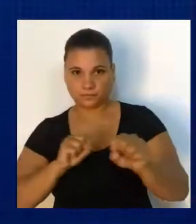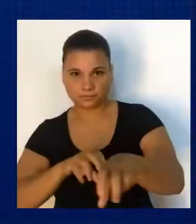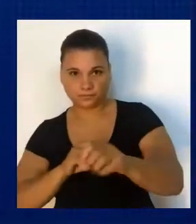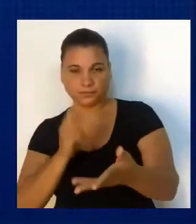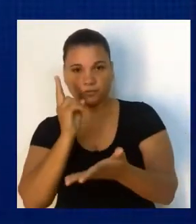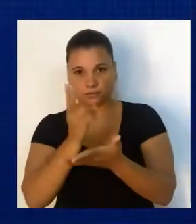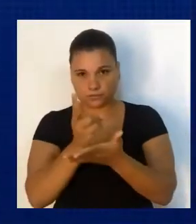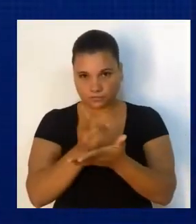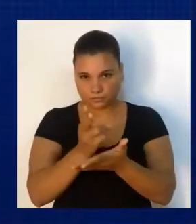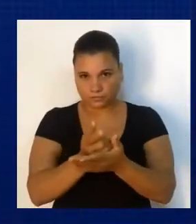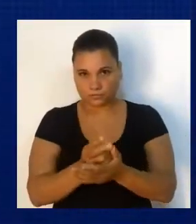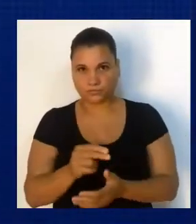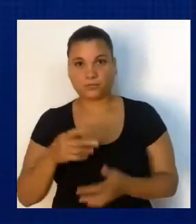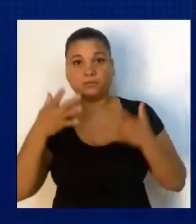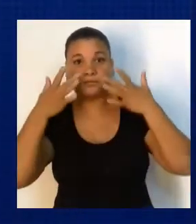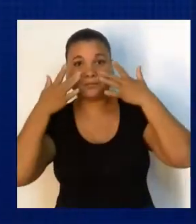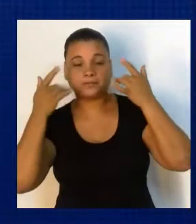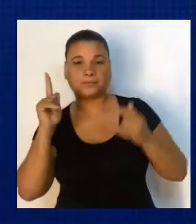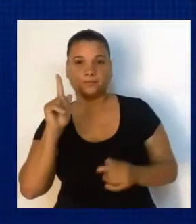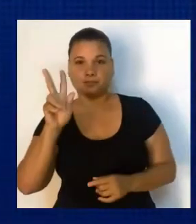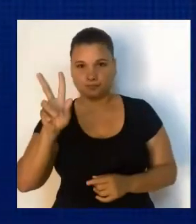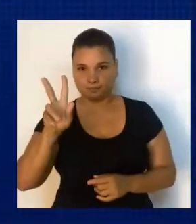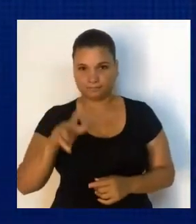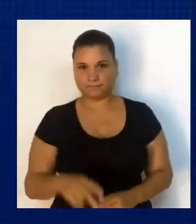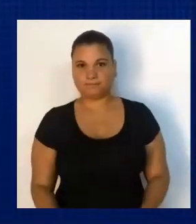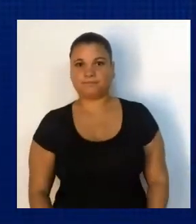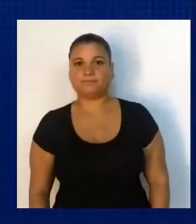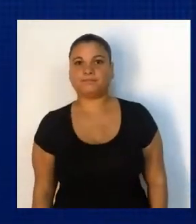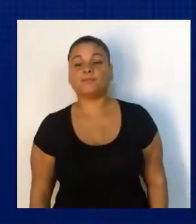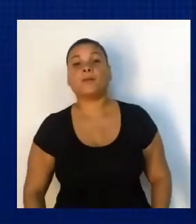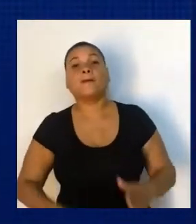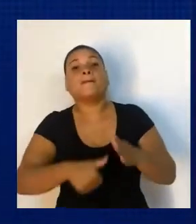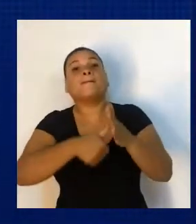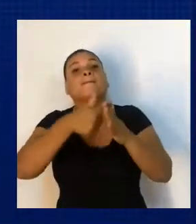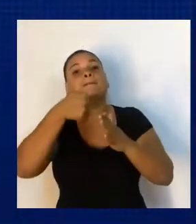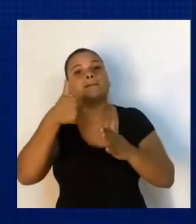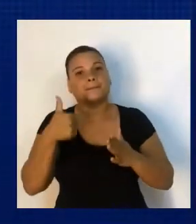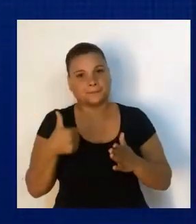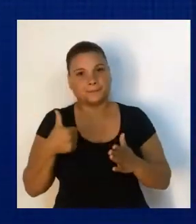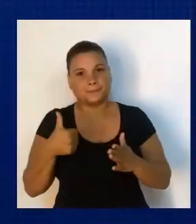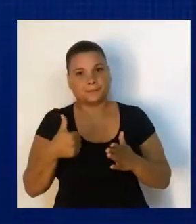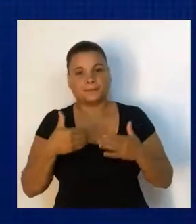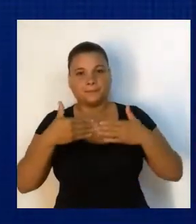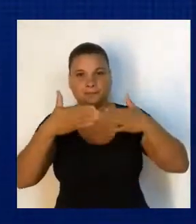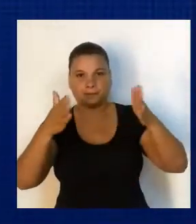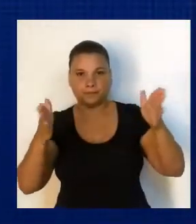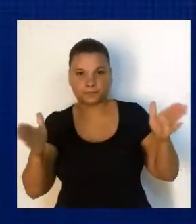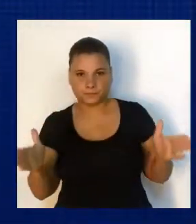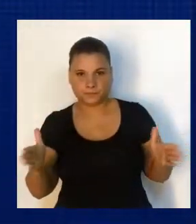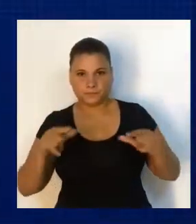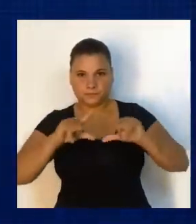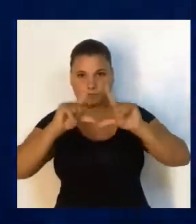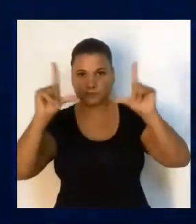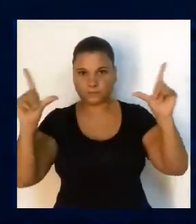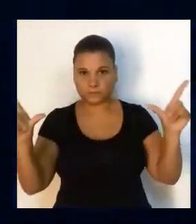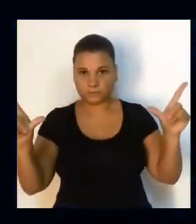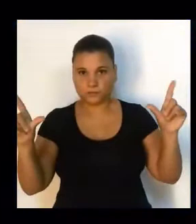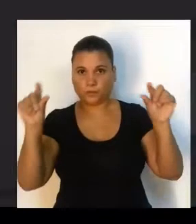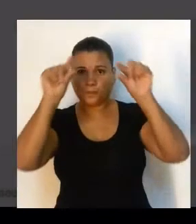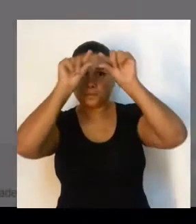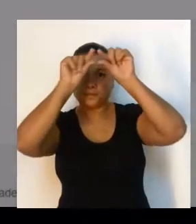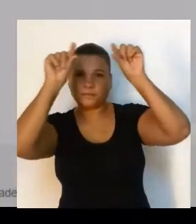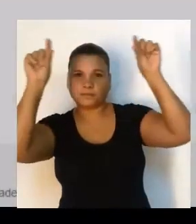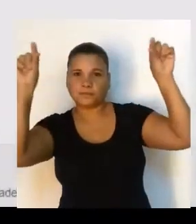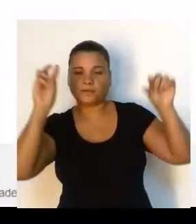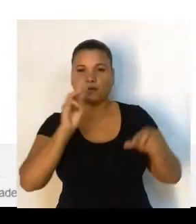de educação continuada SMEDGV. Para começarmos, vamos acessar a plataforma e para isso